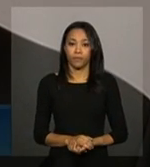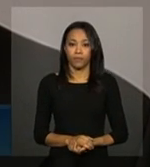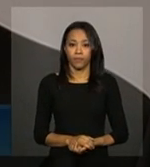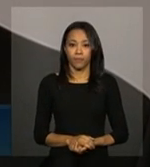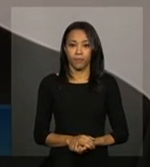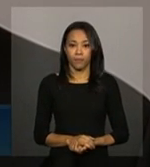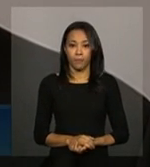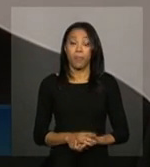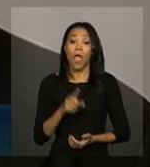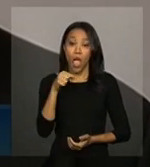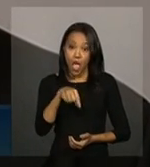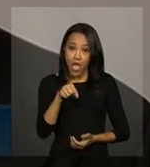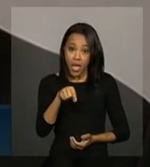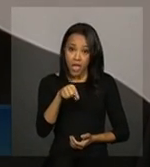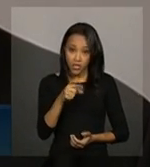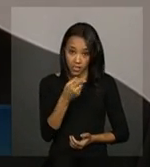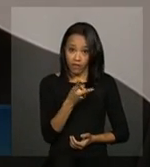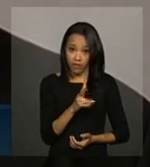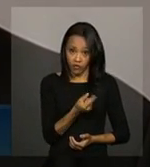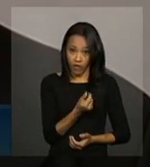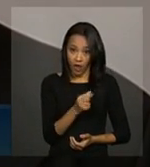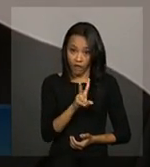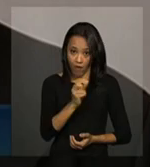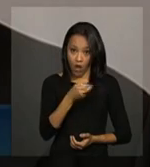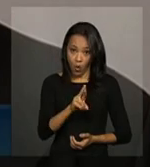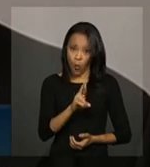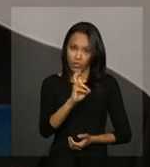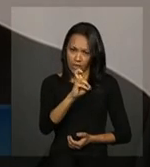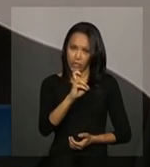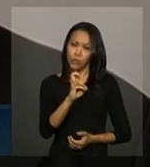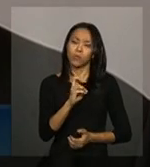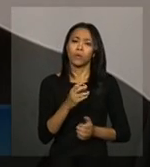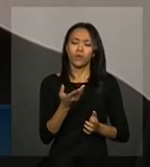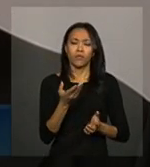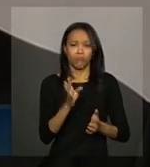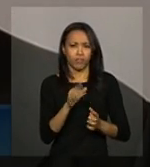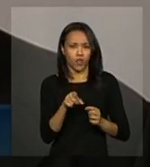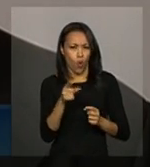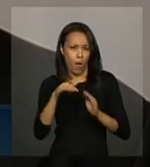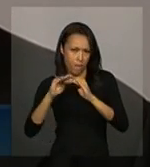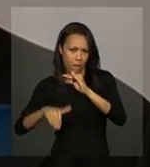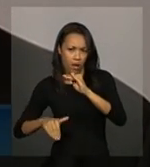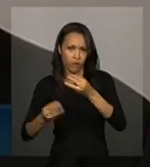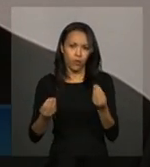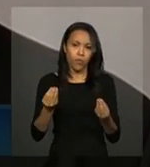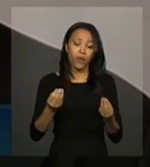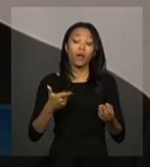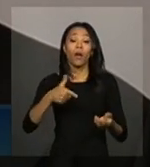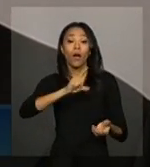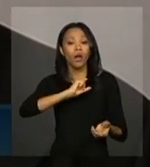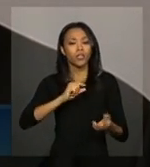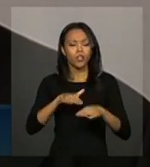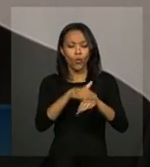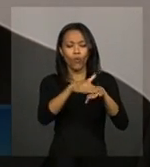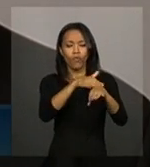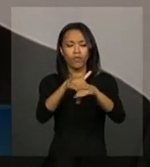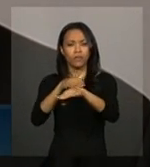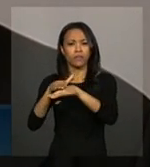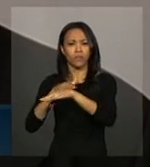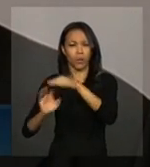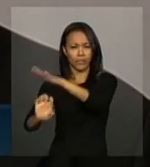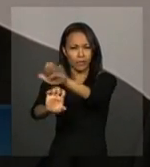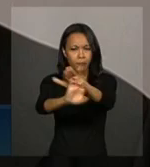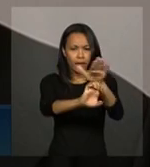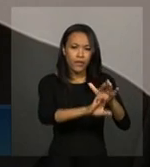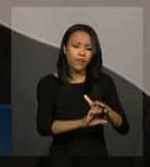Mas é com esse valor que vocês trabalham ou vocês acreditam que o valor seria um pouco mais baixo? Nós negociamos aí na construção e esse foi um dos